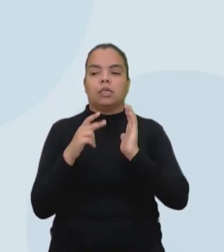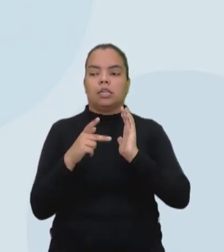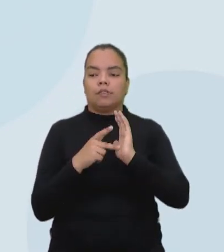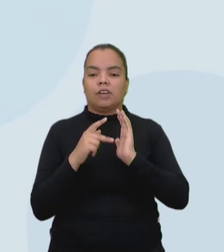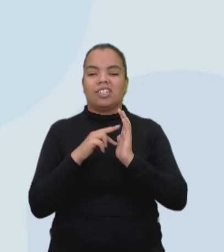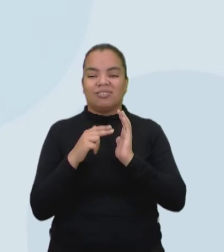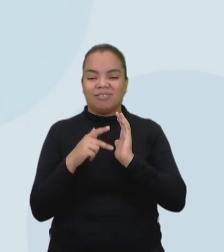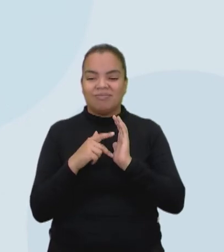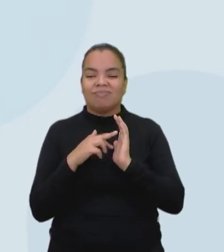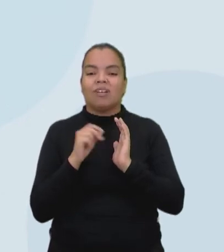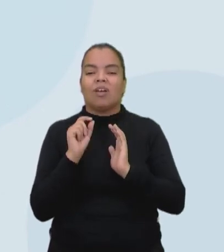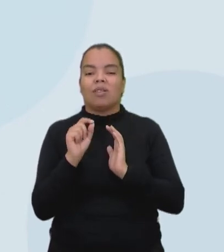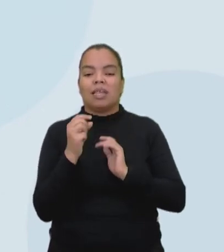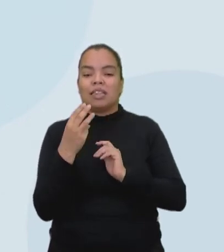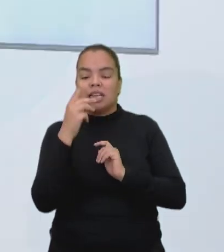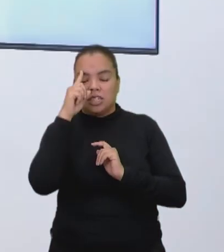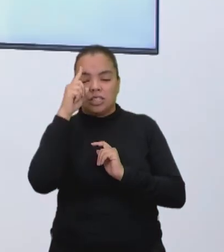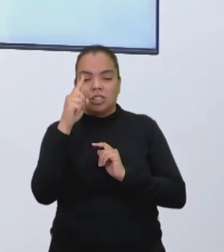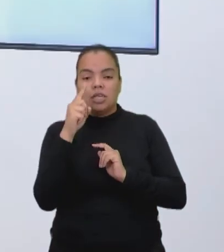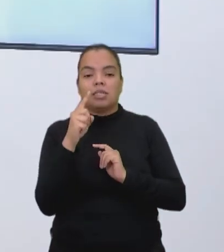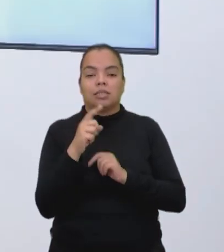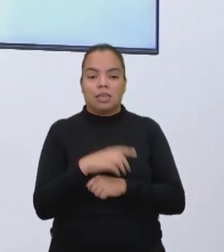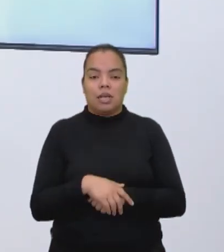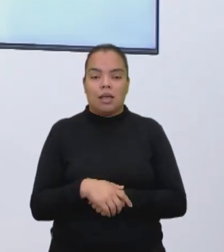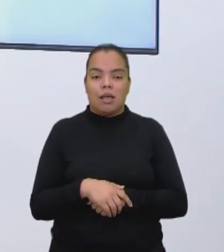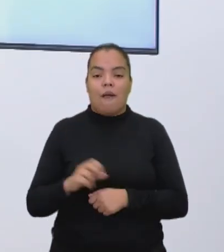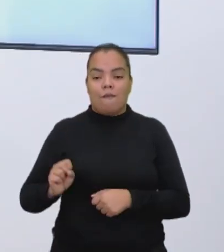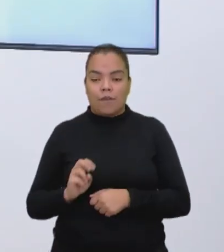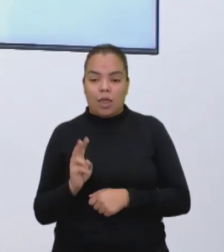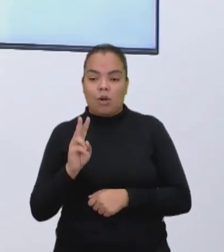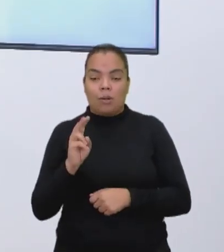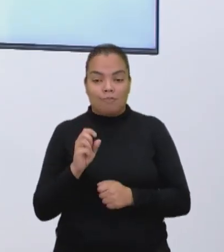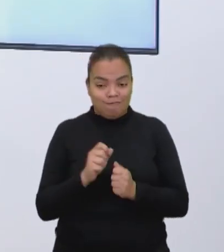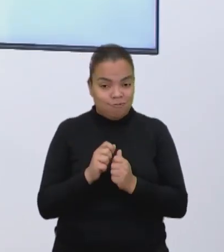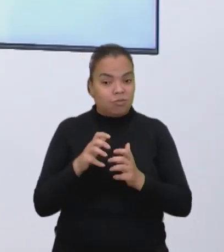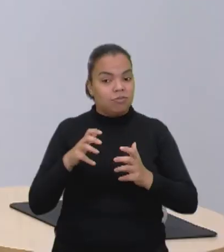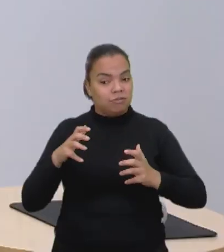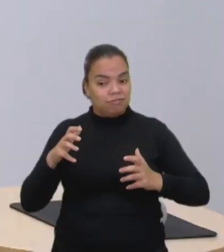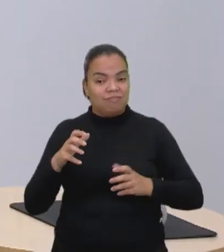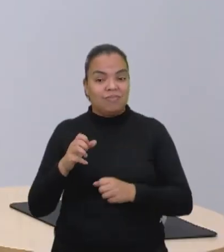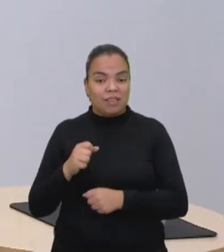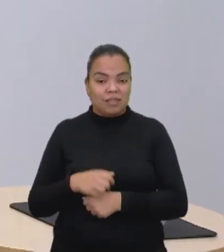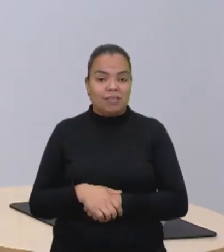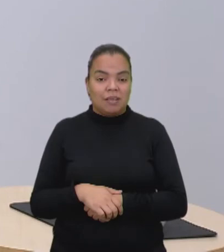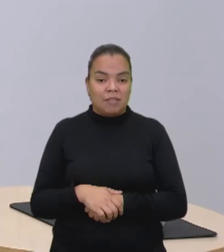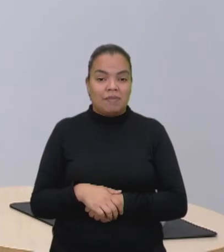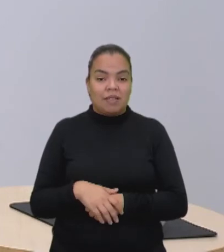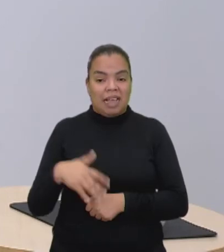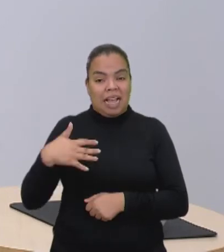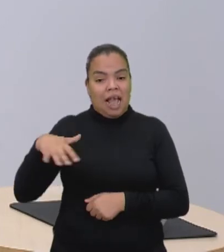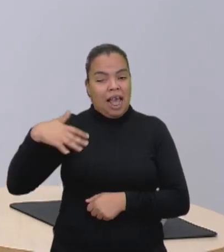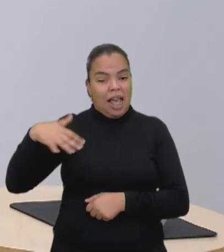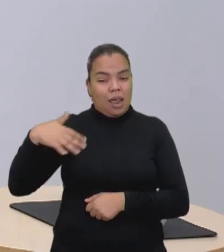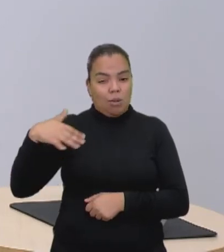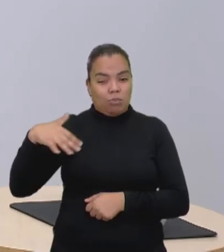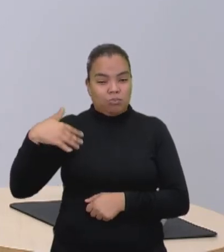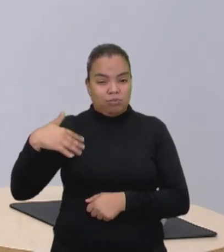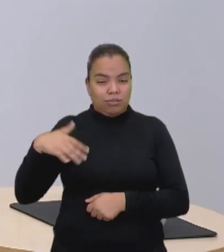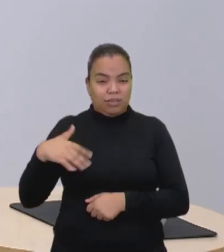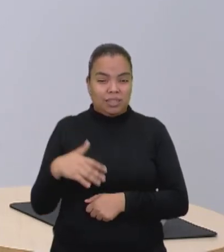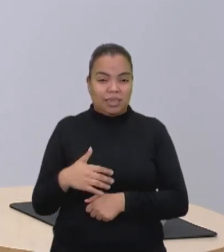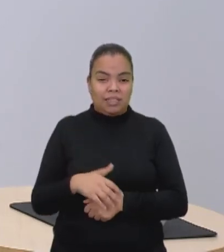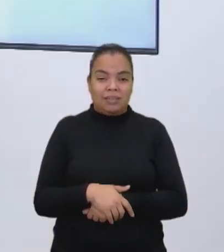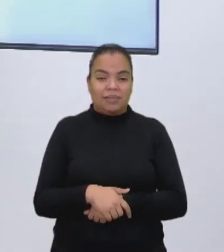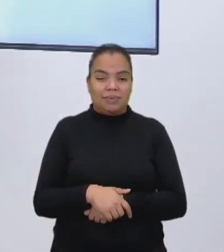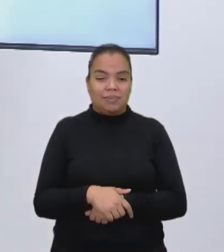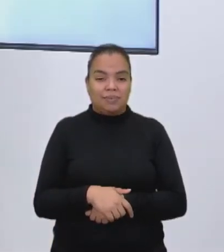Significativamente, 3 dias da máquina parada é um valor alto. Concordo ou não? Concordo. E ainda tem a despesa do conserto. Aí,